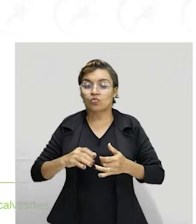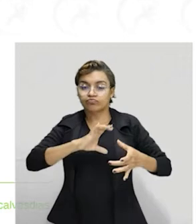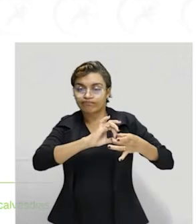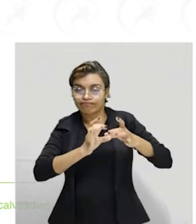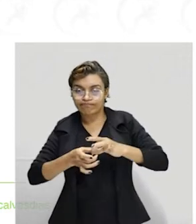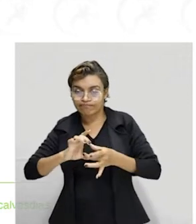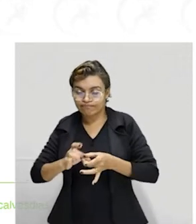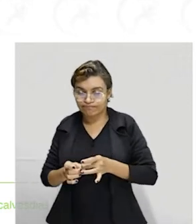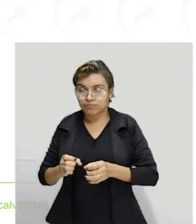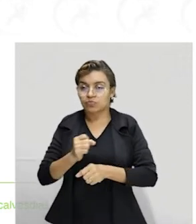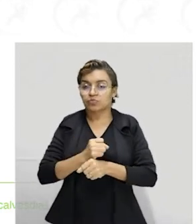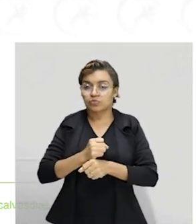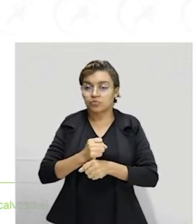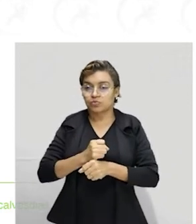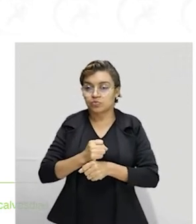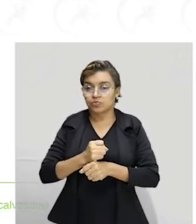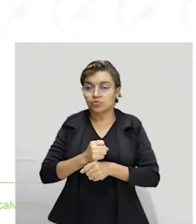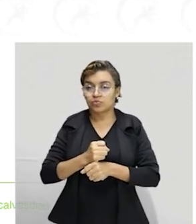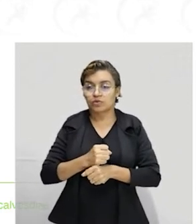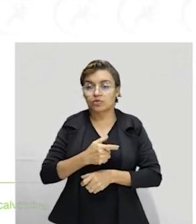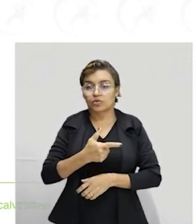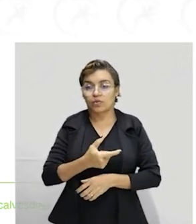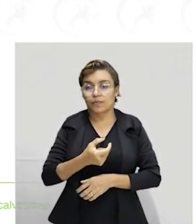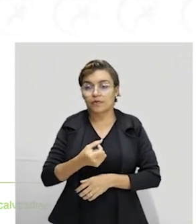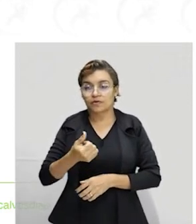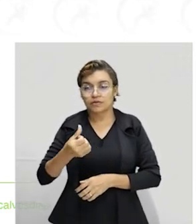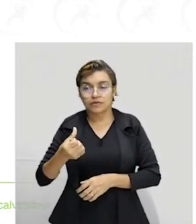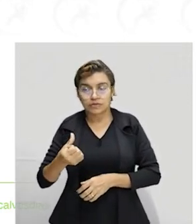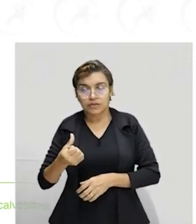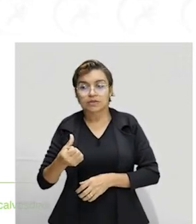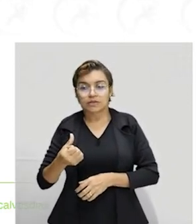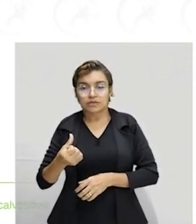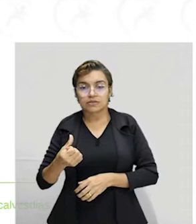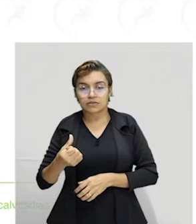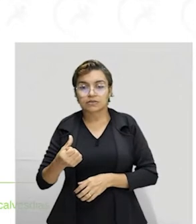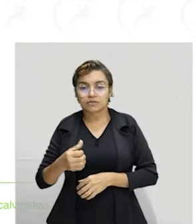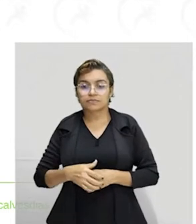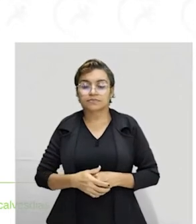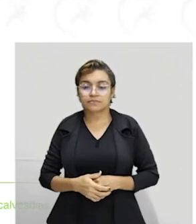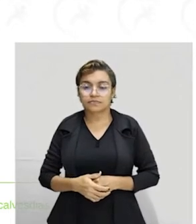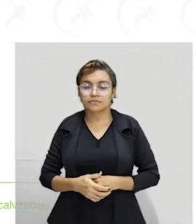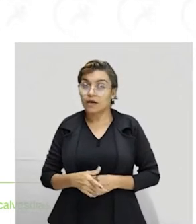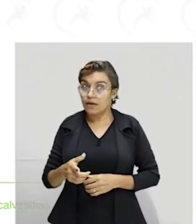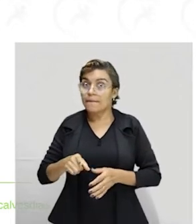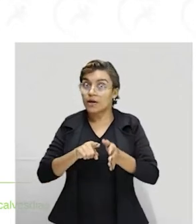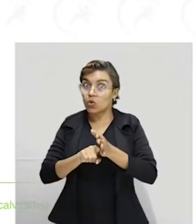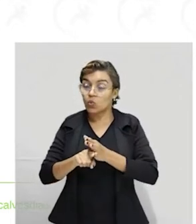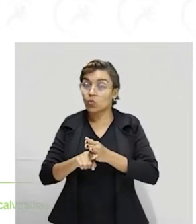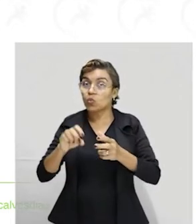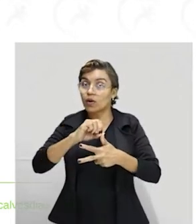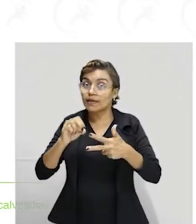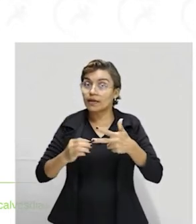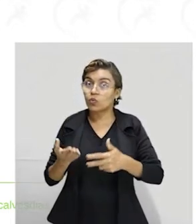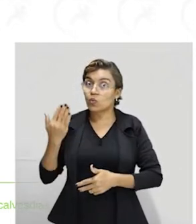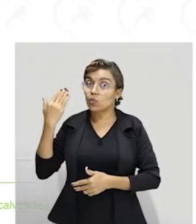em dois mil e dezesseis, lembra, gente, tá? Aqui é a questão de exames anteriores, então, lógico, essa questão aqui, né, foi